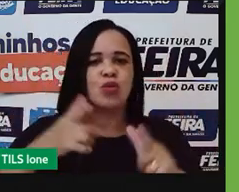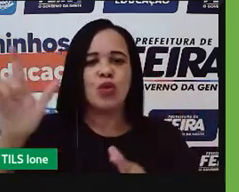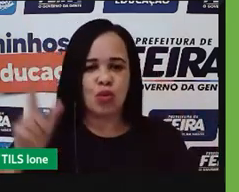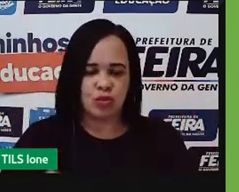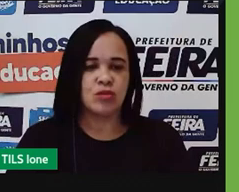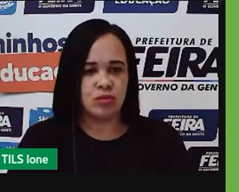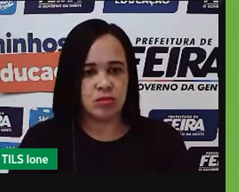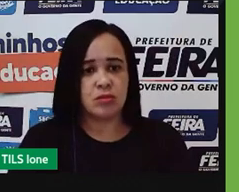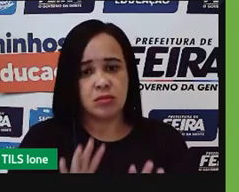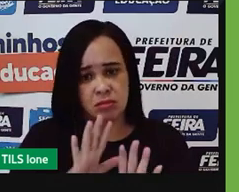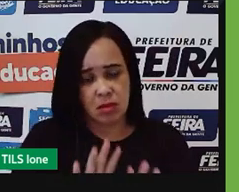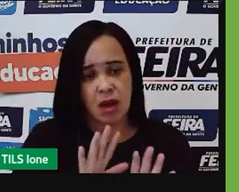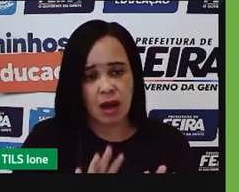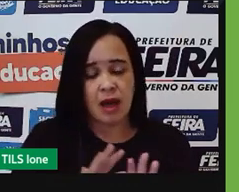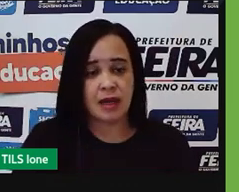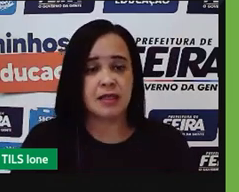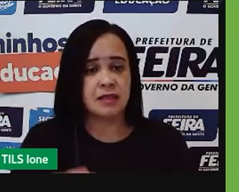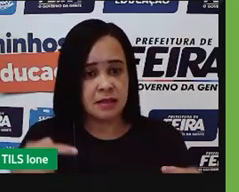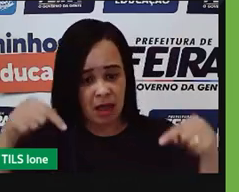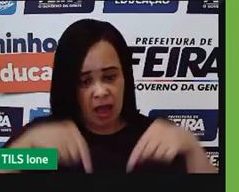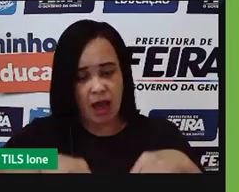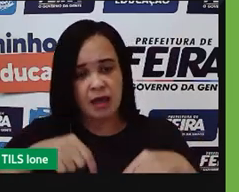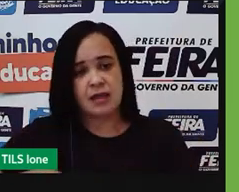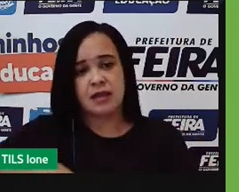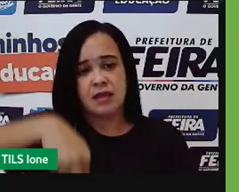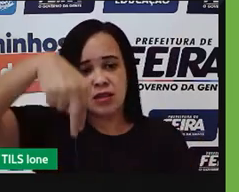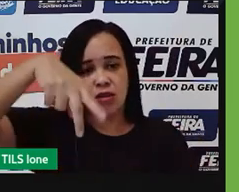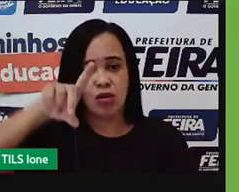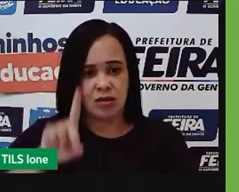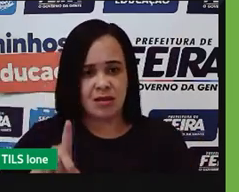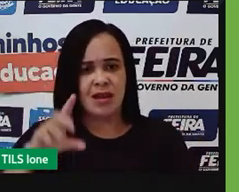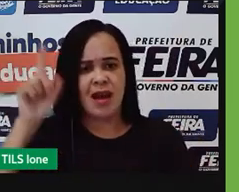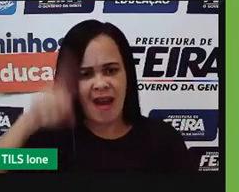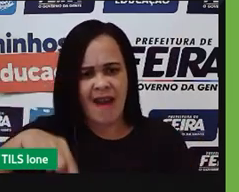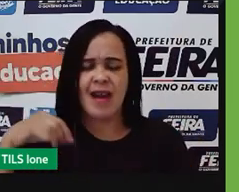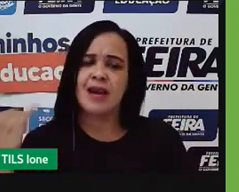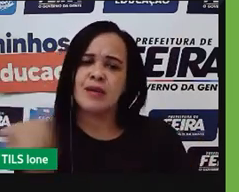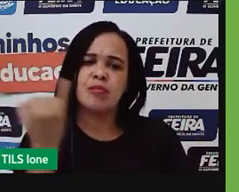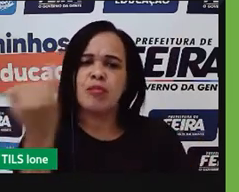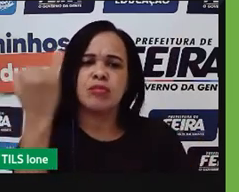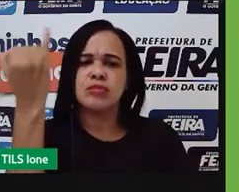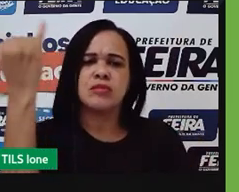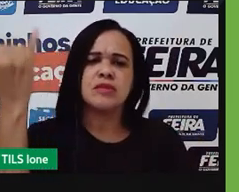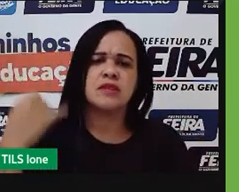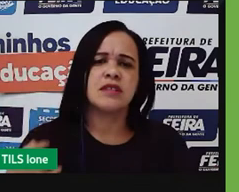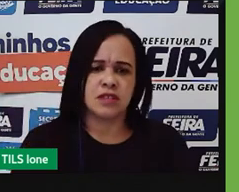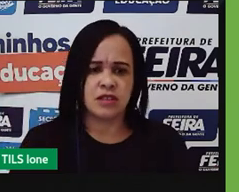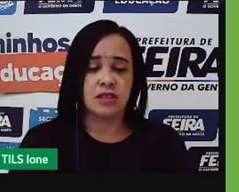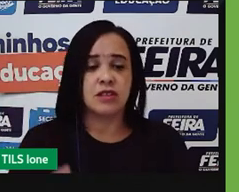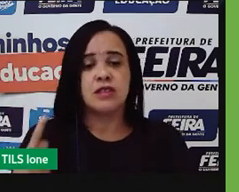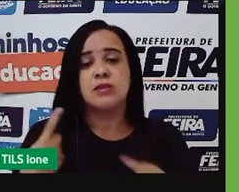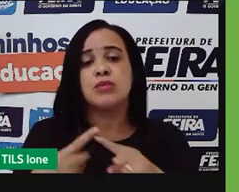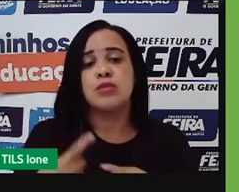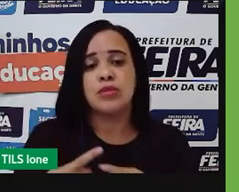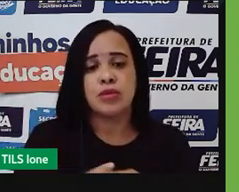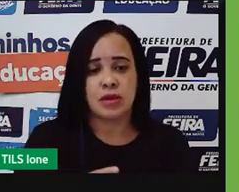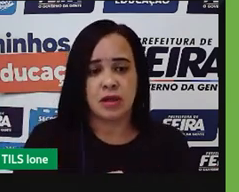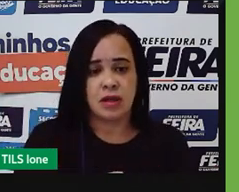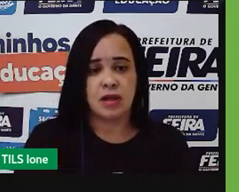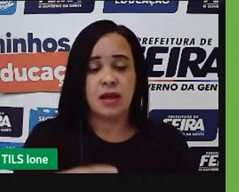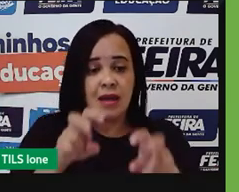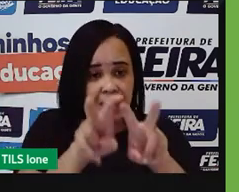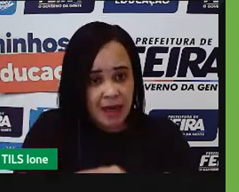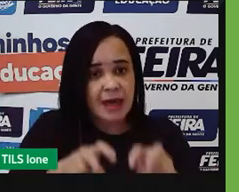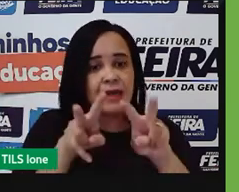região sul, mas a gente tem nosso destaque. E, consequentemente, a gente percebe aqui os três estados que têm uma participação